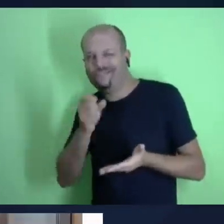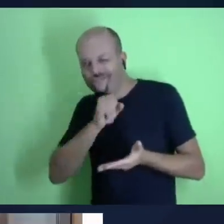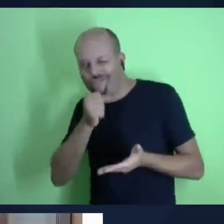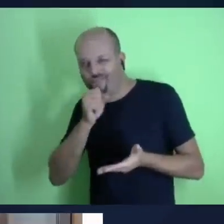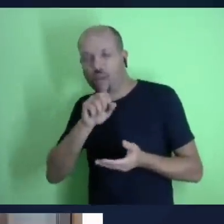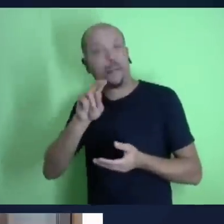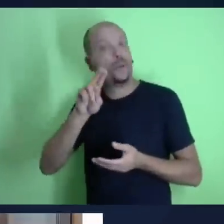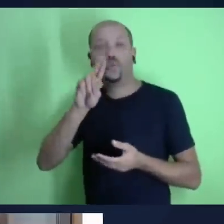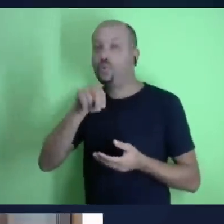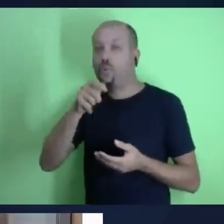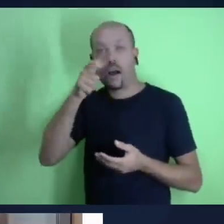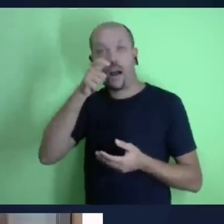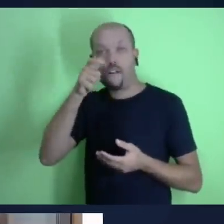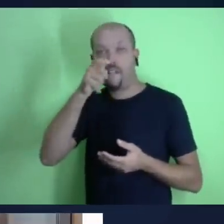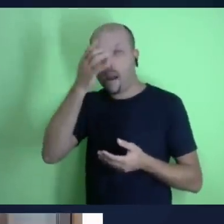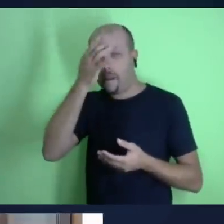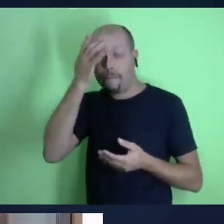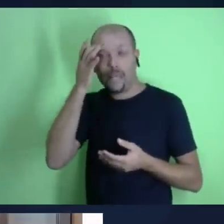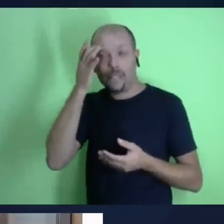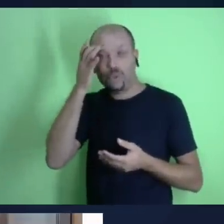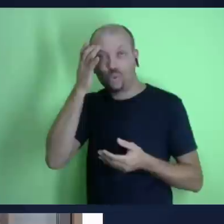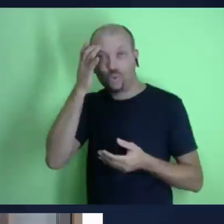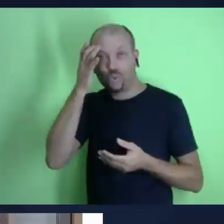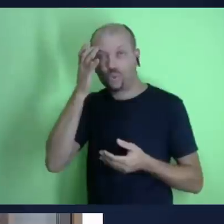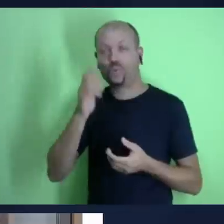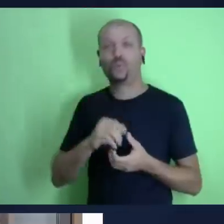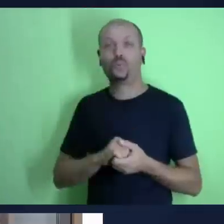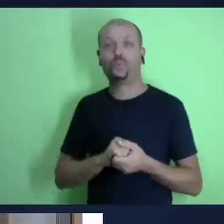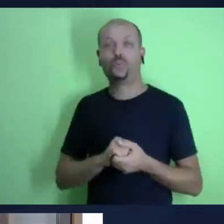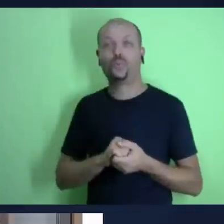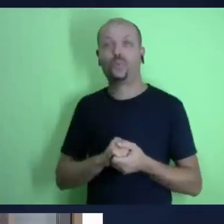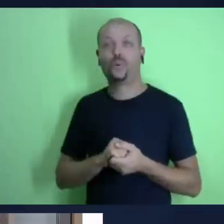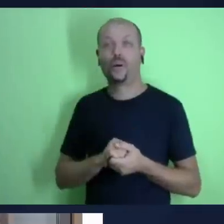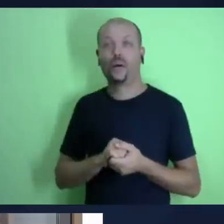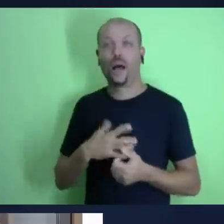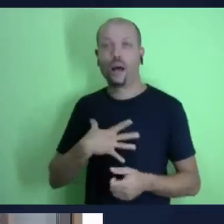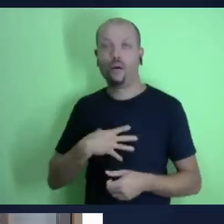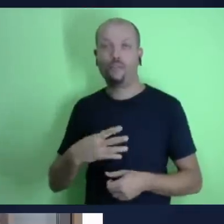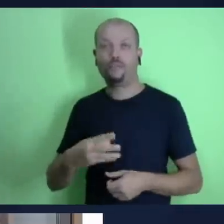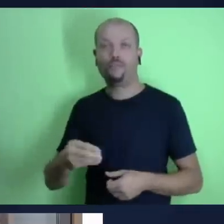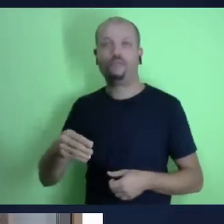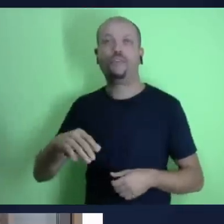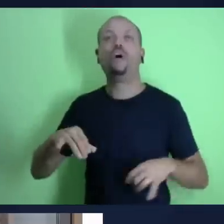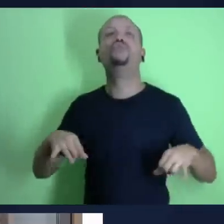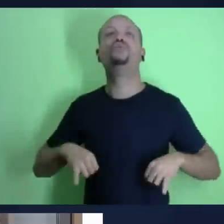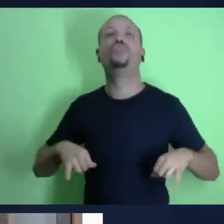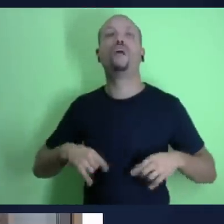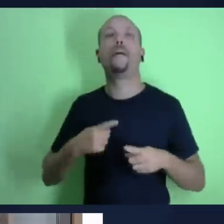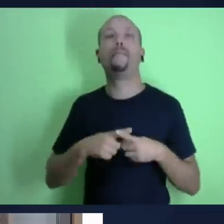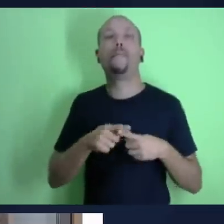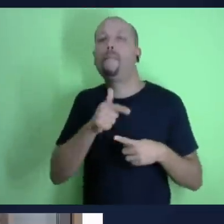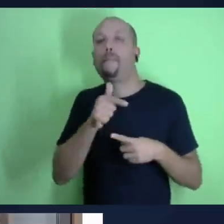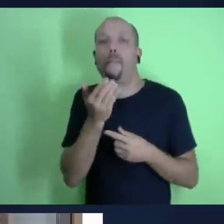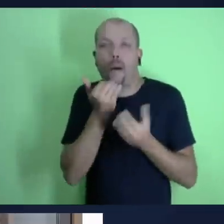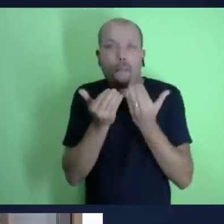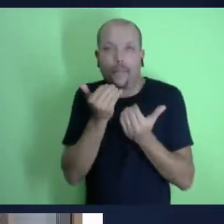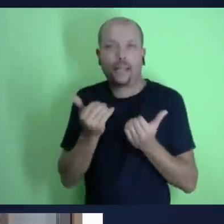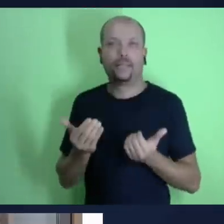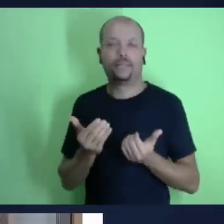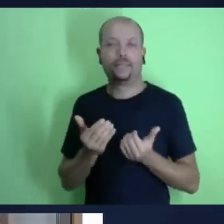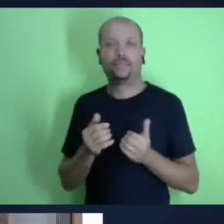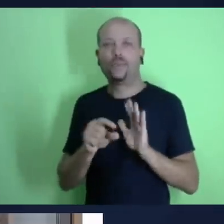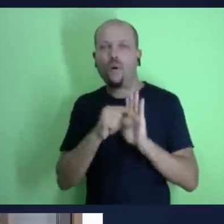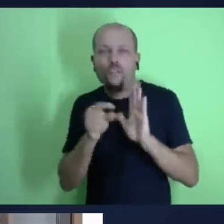não é o cuidado de deus se a gente for lá para filipenses 4 19 a gente vê que o apóstolo paulo diz assim e o meu